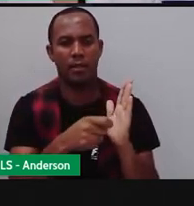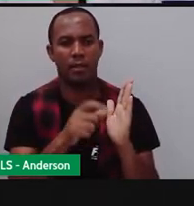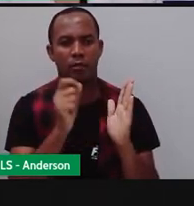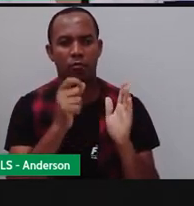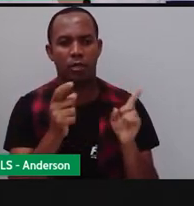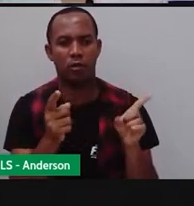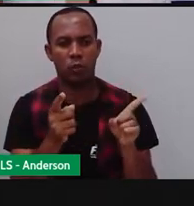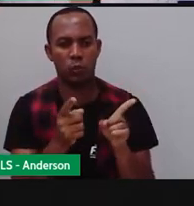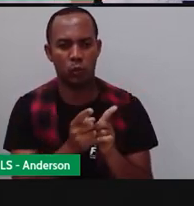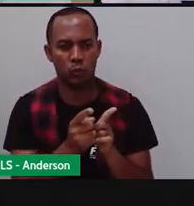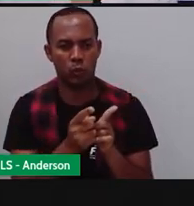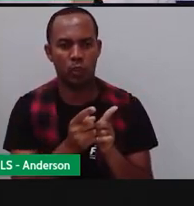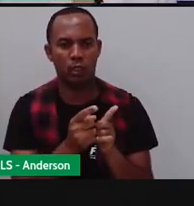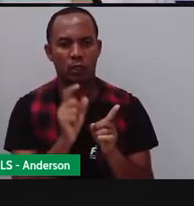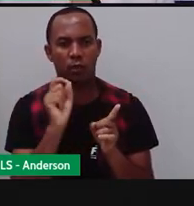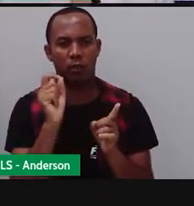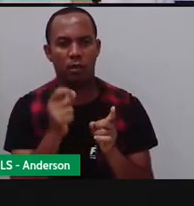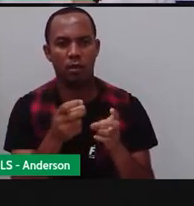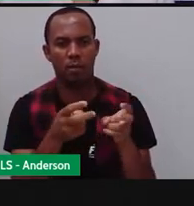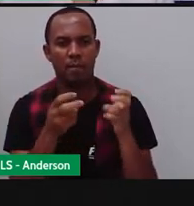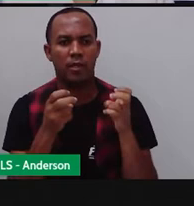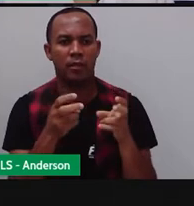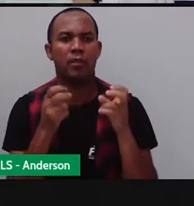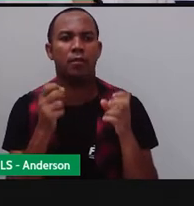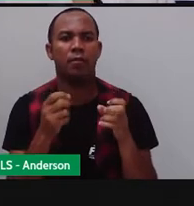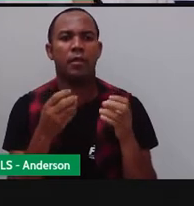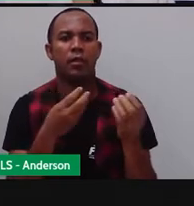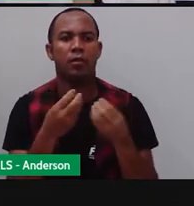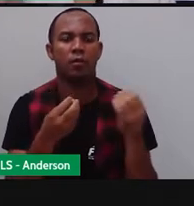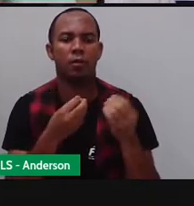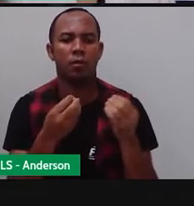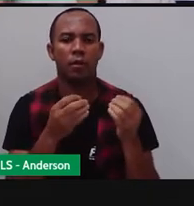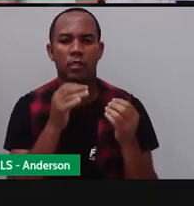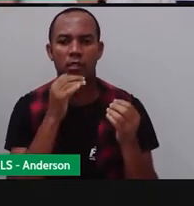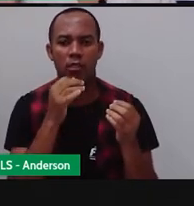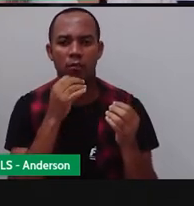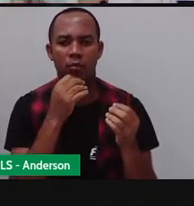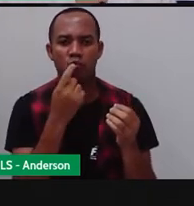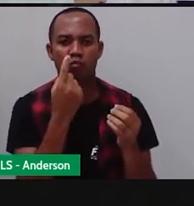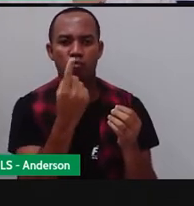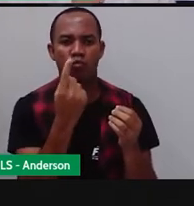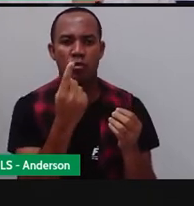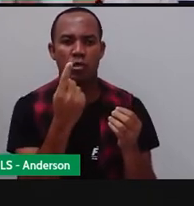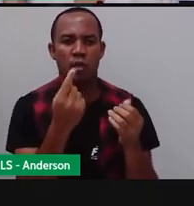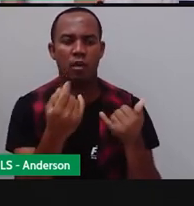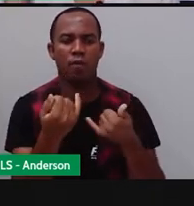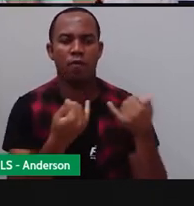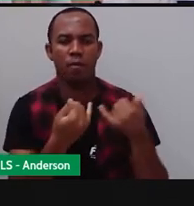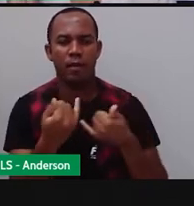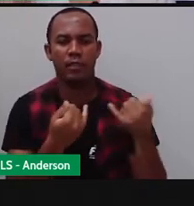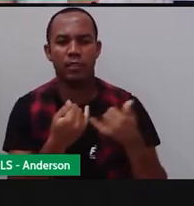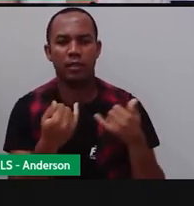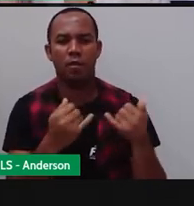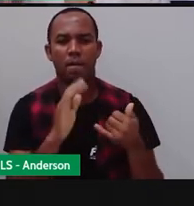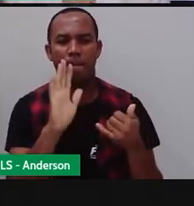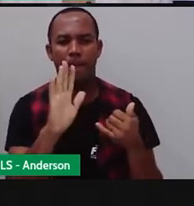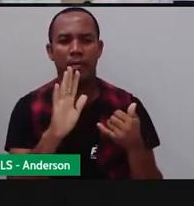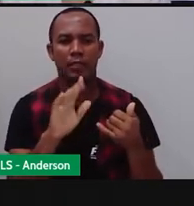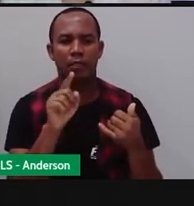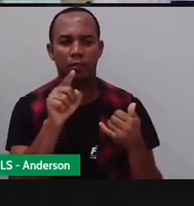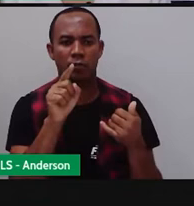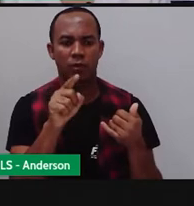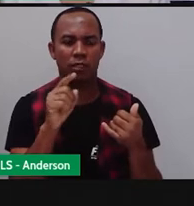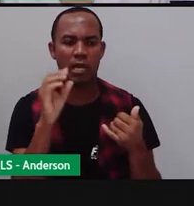Curta, né? A gente percebeu ali que bilhete é o quê? Uma mensagem curta. uma única informação que eu quero passar e eu sou rápida, né?